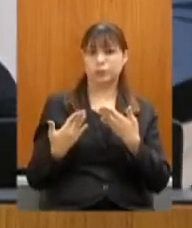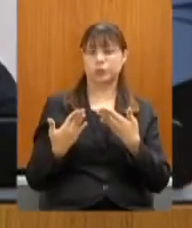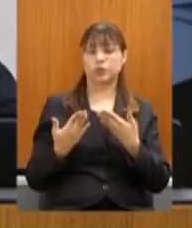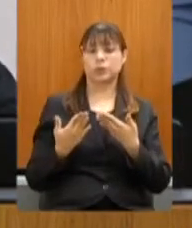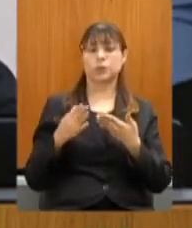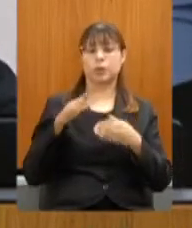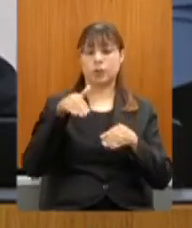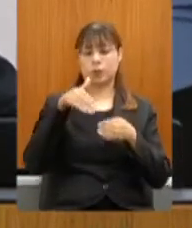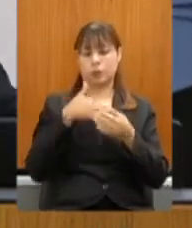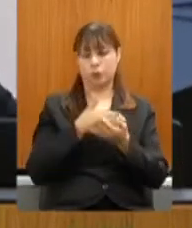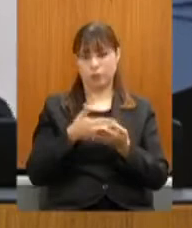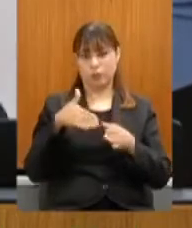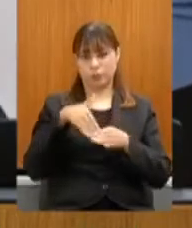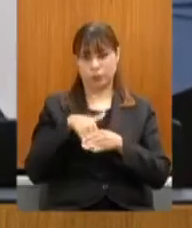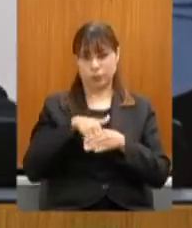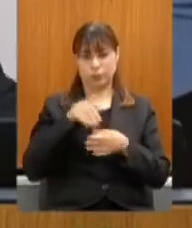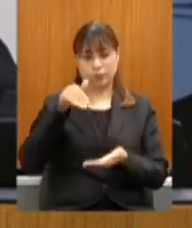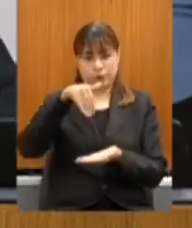desta reunião.